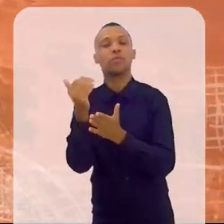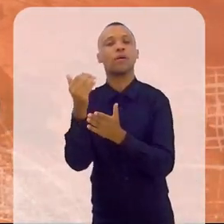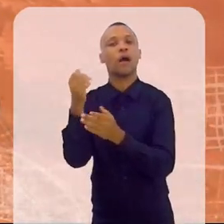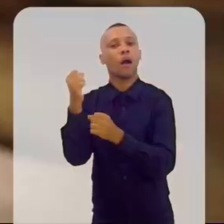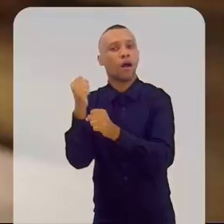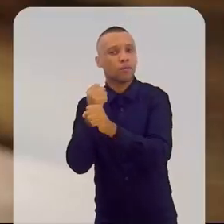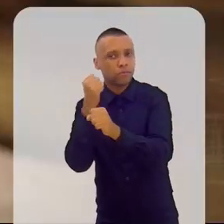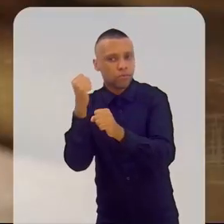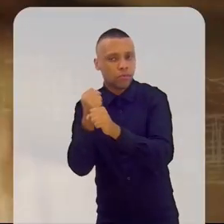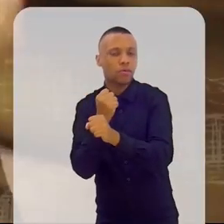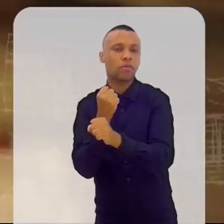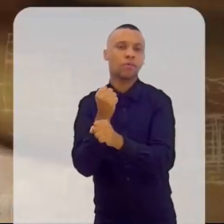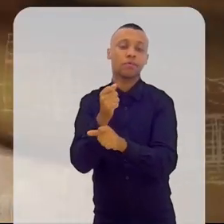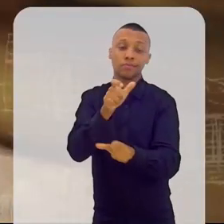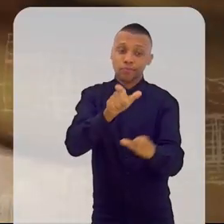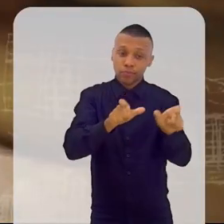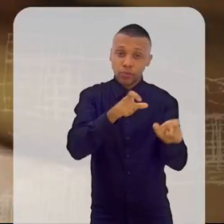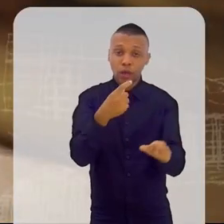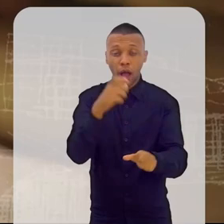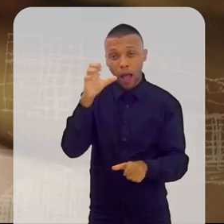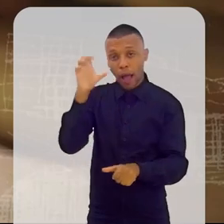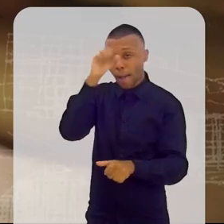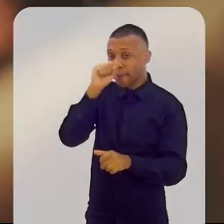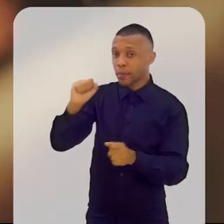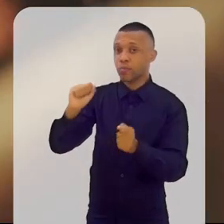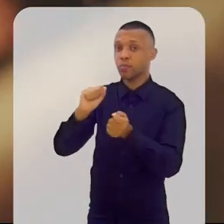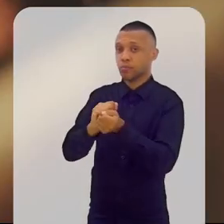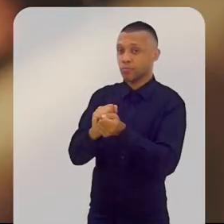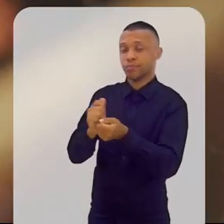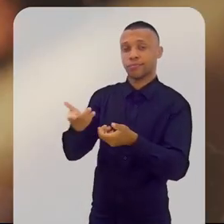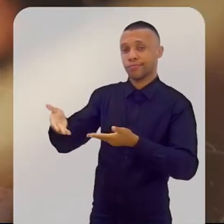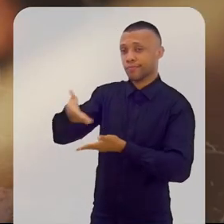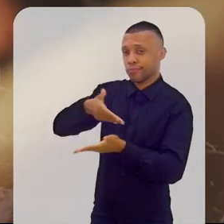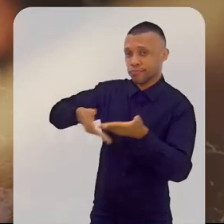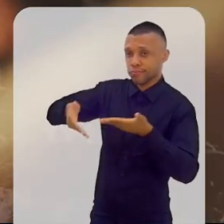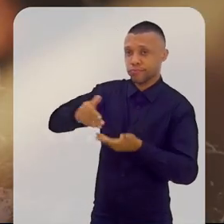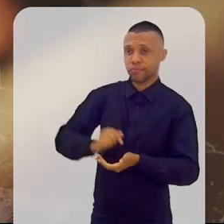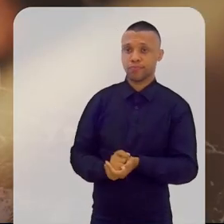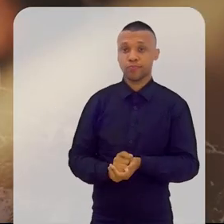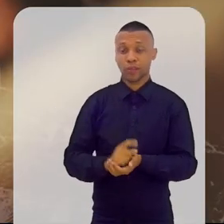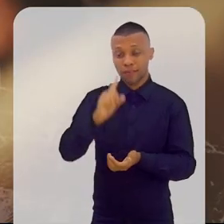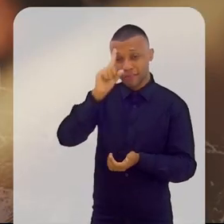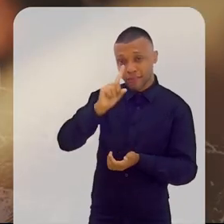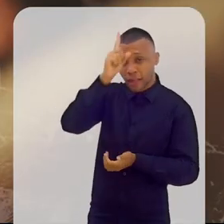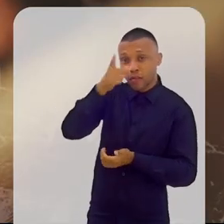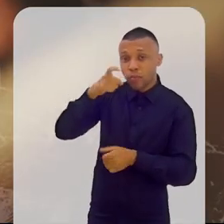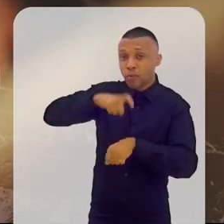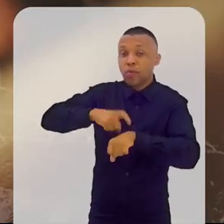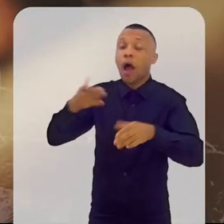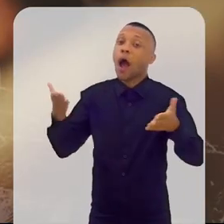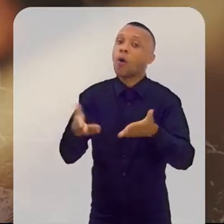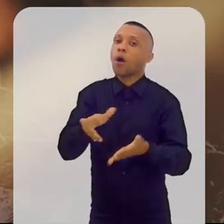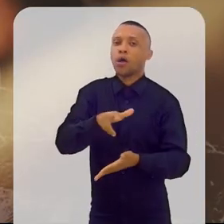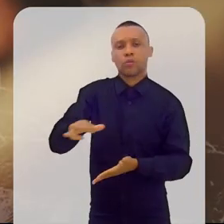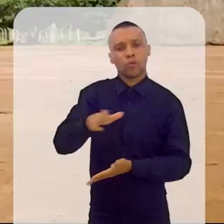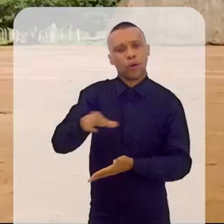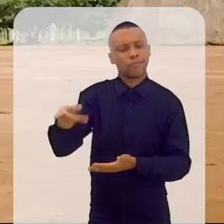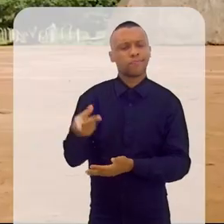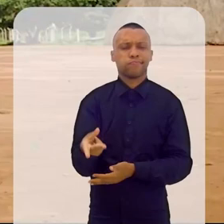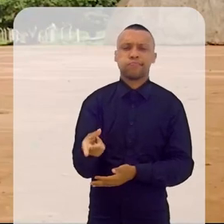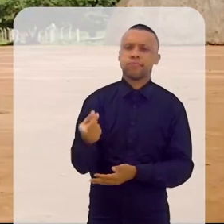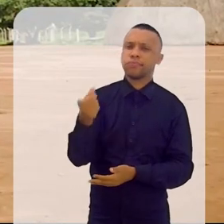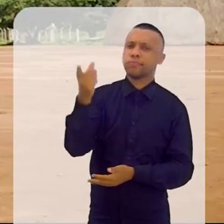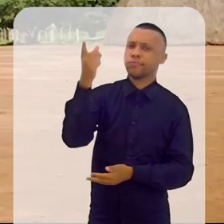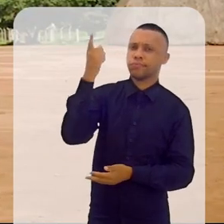velho ensinou e a gente aprendeu com ele também. E esse não é inventado agora, nesse aqui já vem há muito tempo